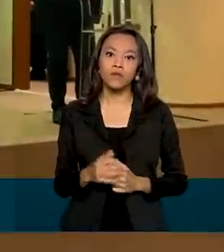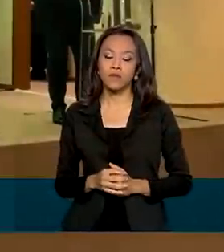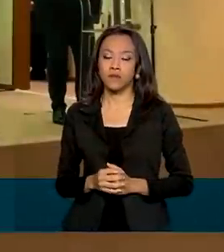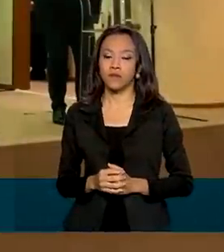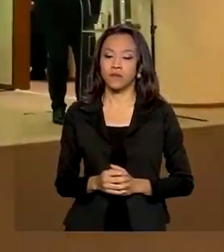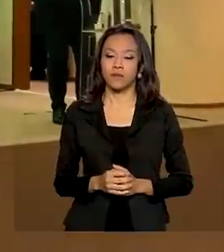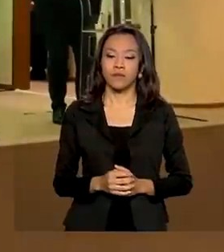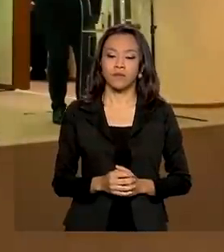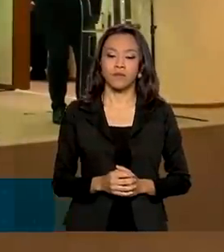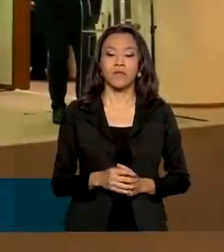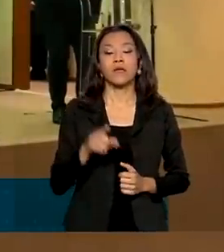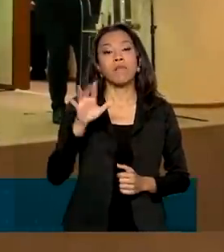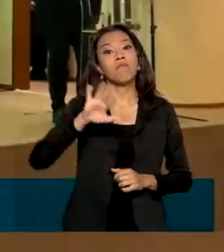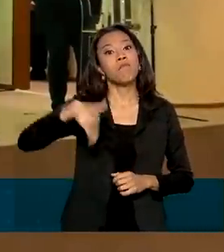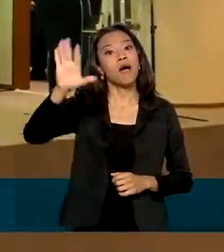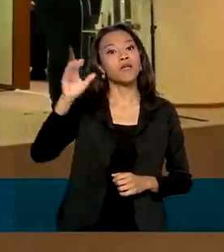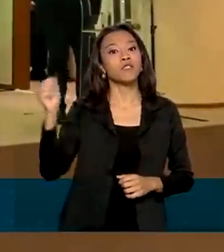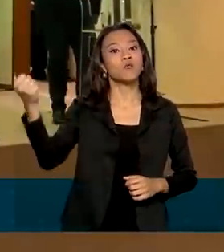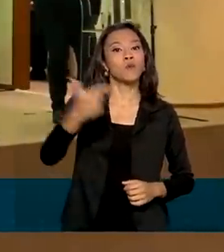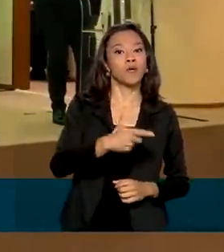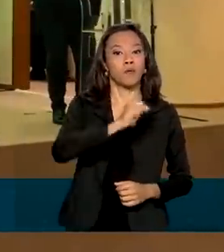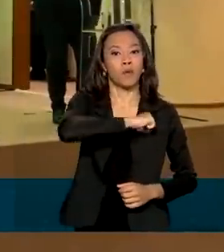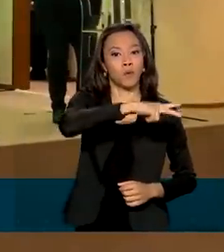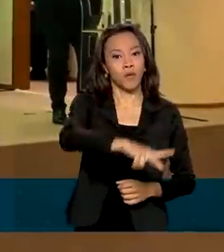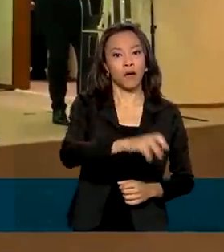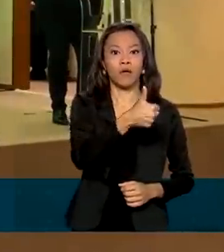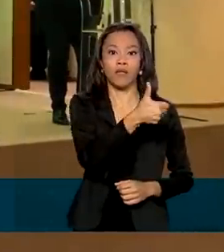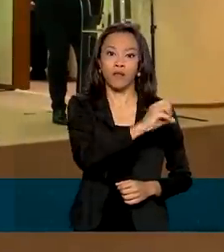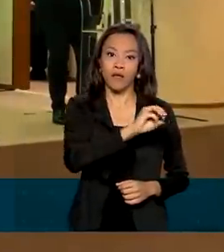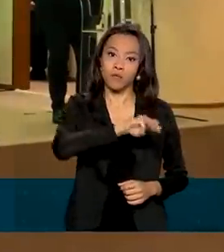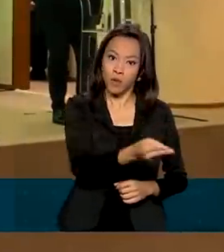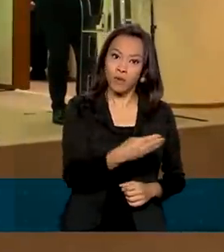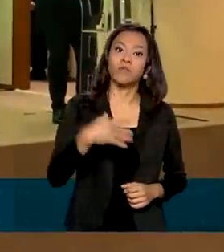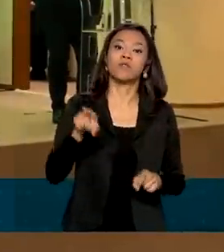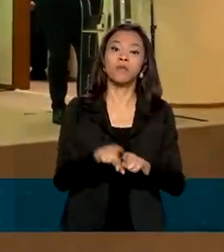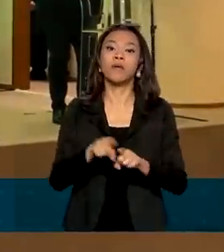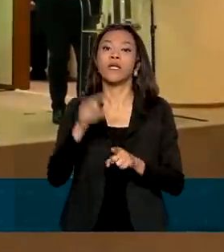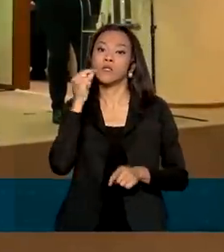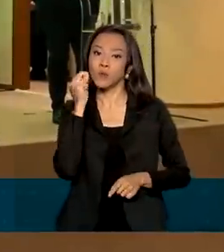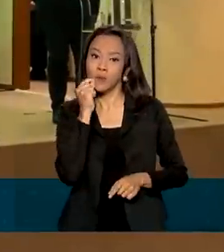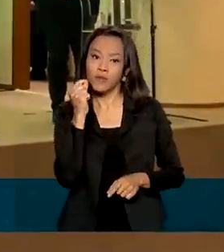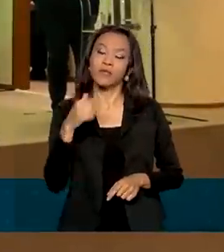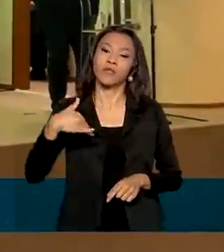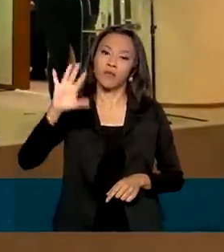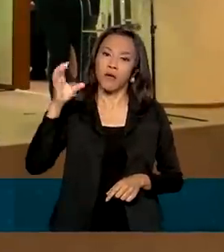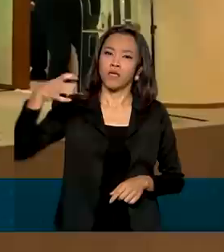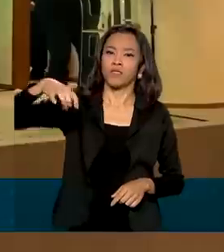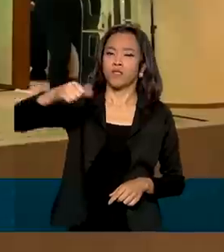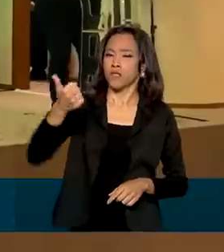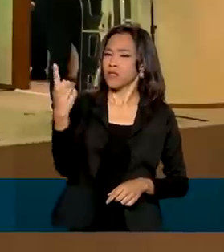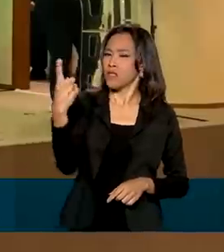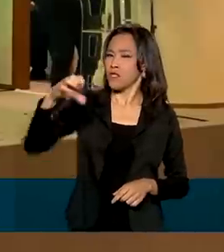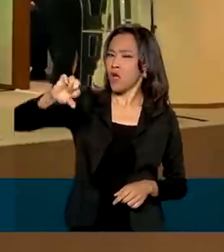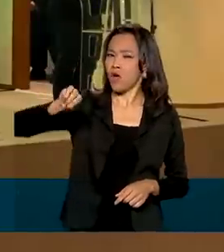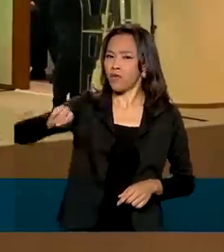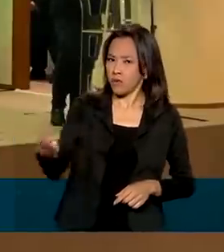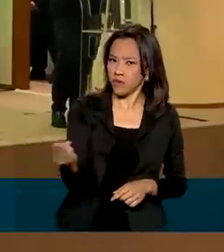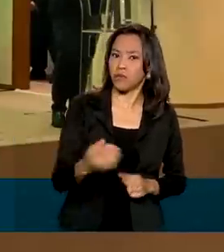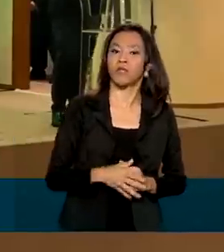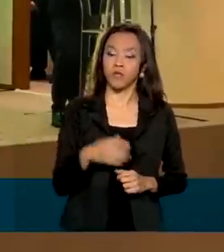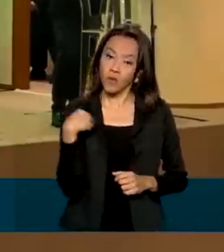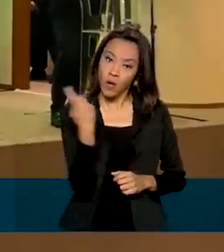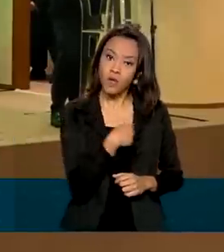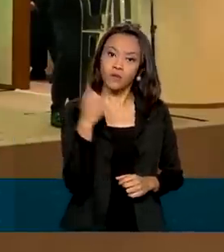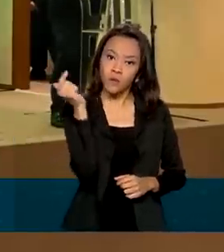Mais do que o Portugal, que tem 10 milhões de habitantes, mais do que uma suíça, que tem 19 bilhões de habitantes, deixam 19 bilhões de dólares. Estamos, sim, conseguindo